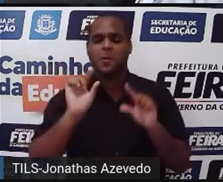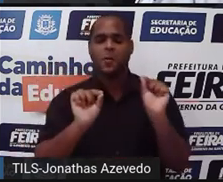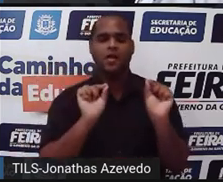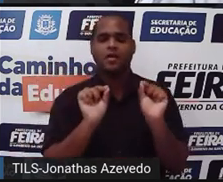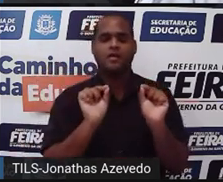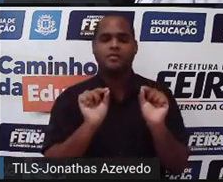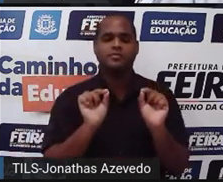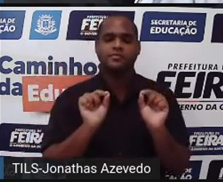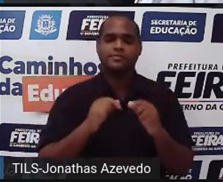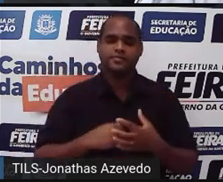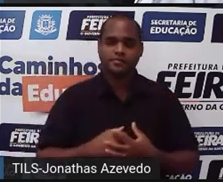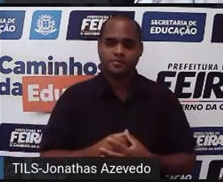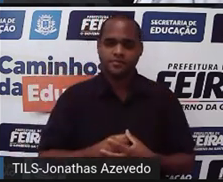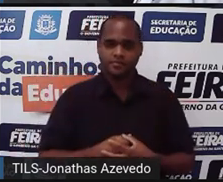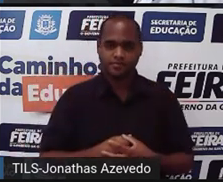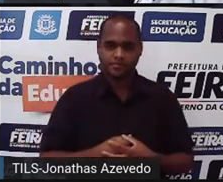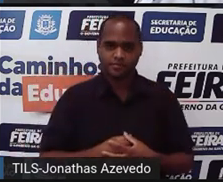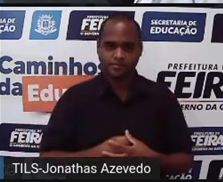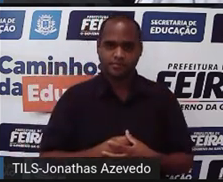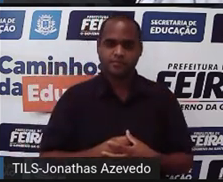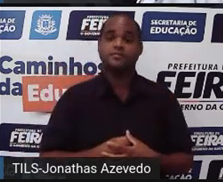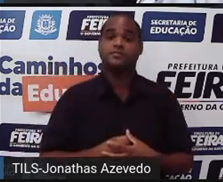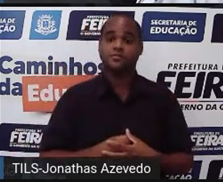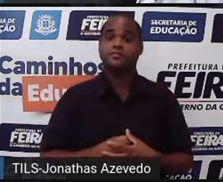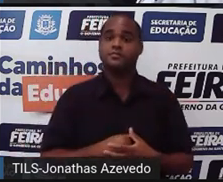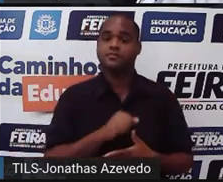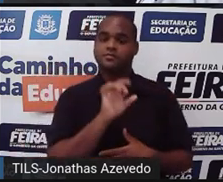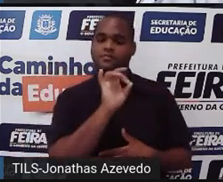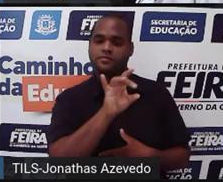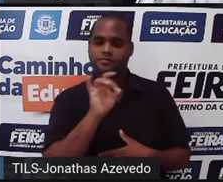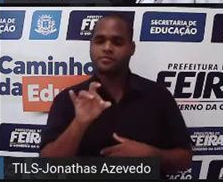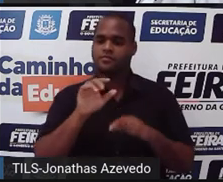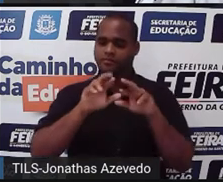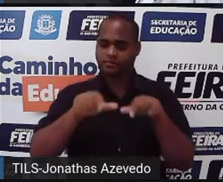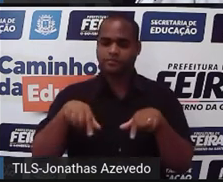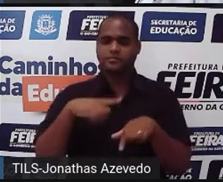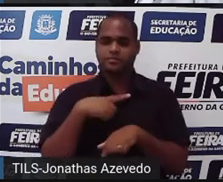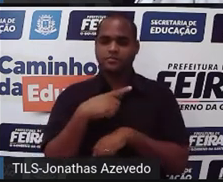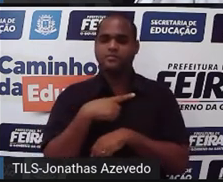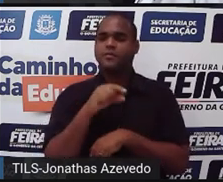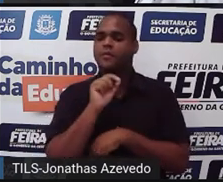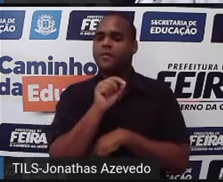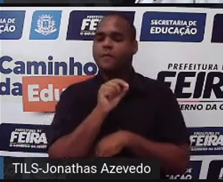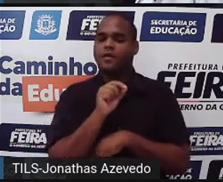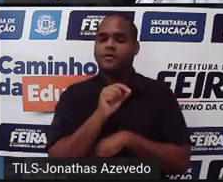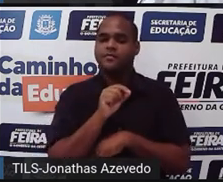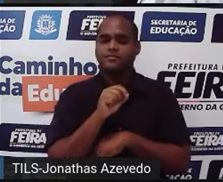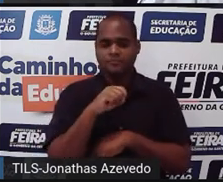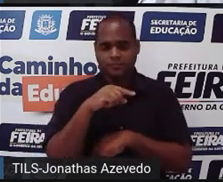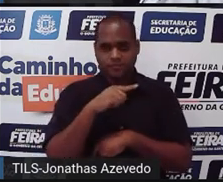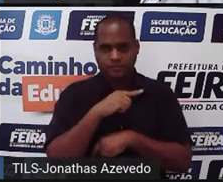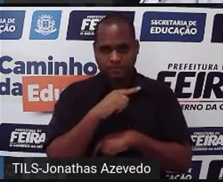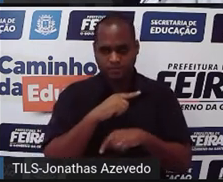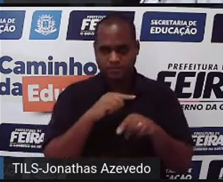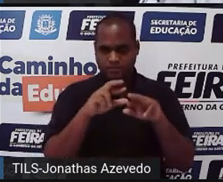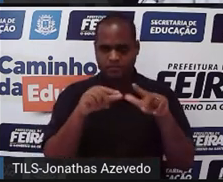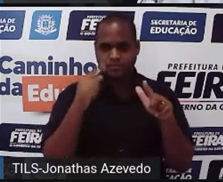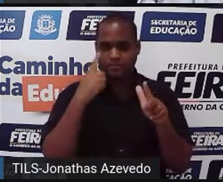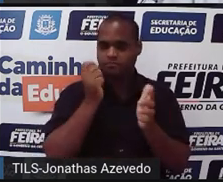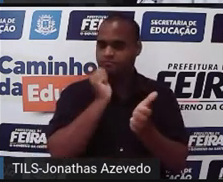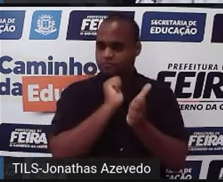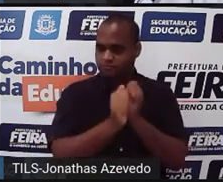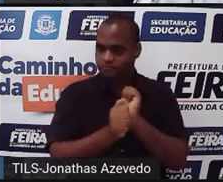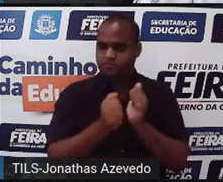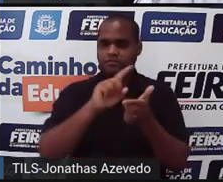Bom, cada uma delas vai representar para nós um tipo de esporte que aparece no problema.